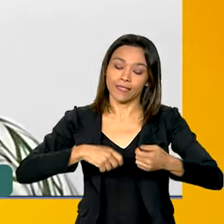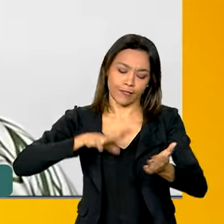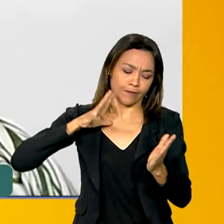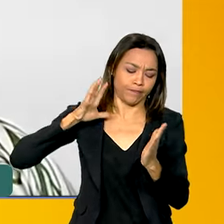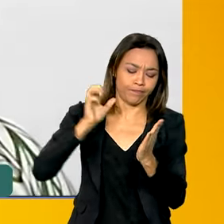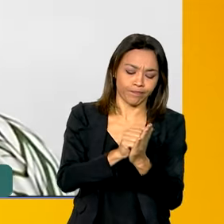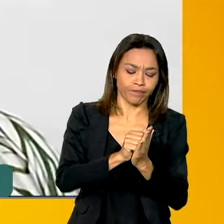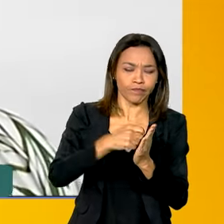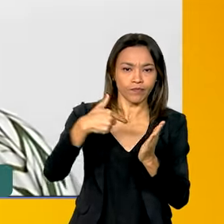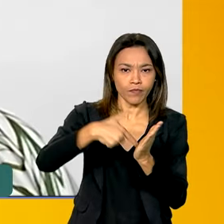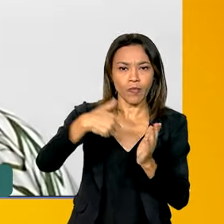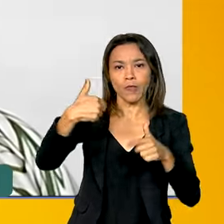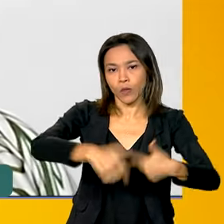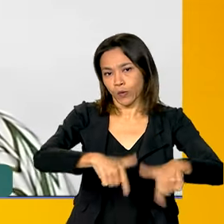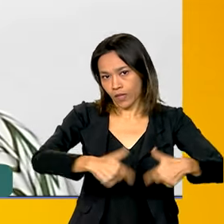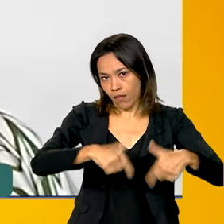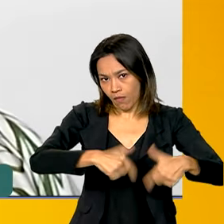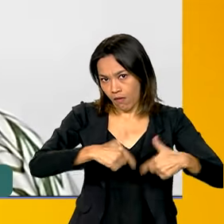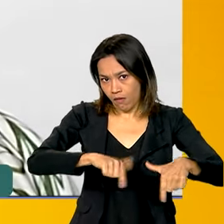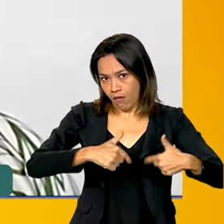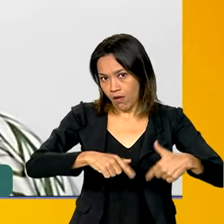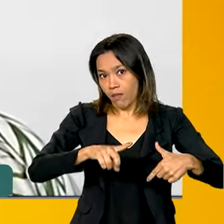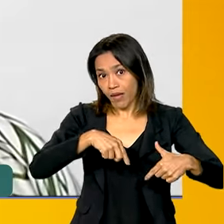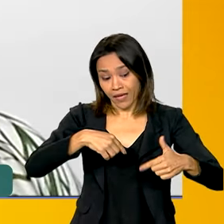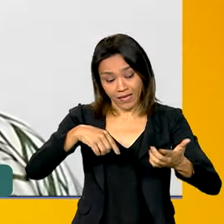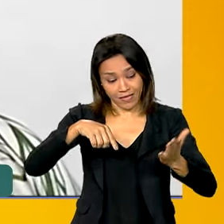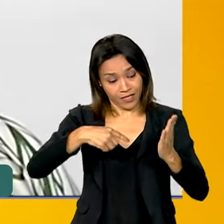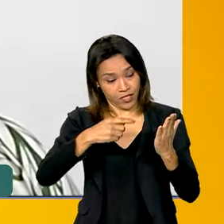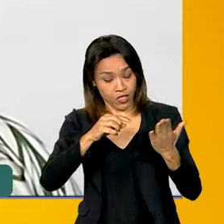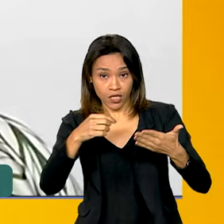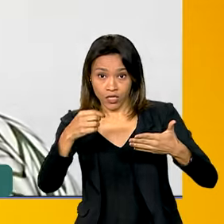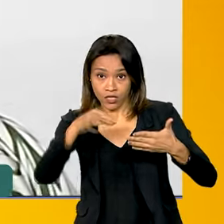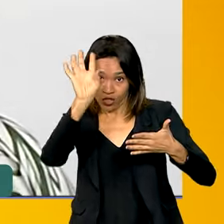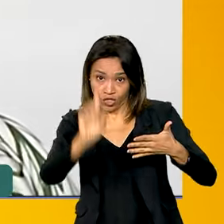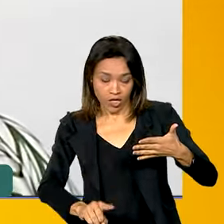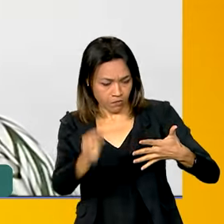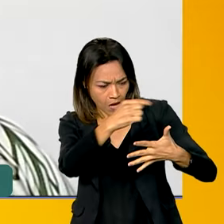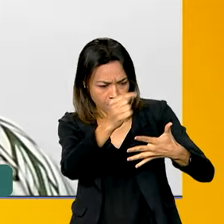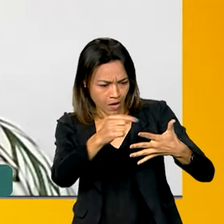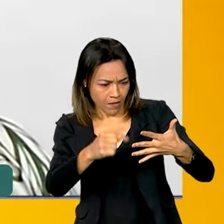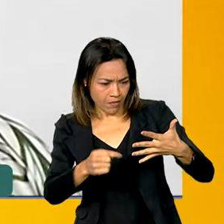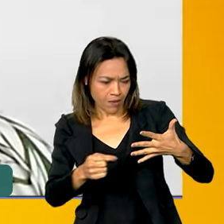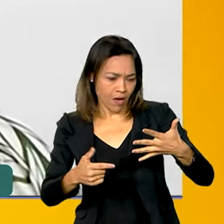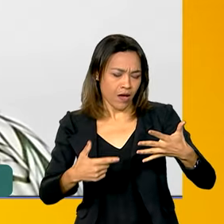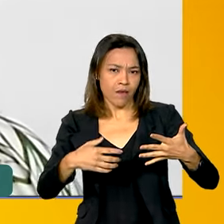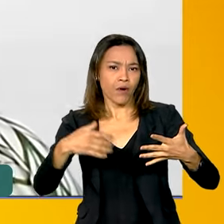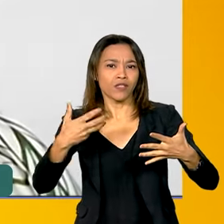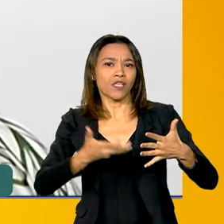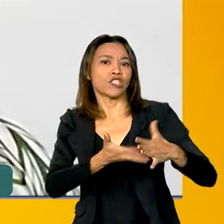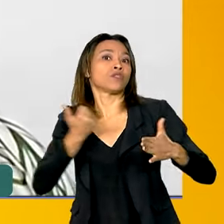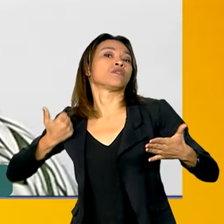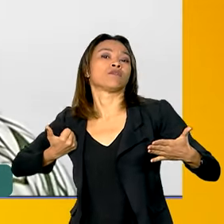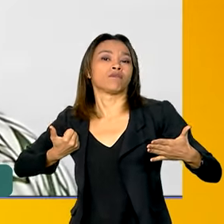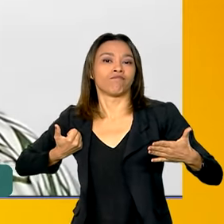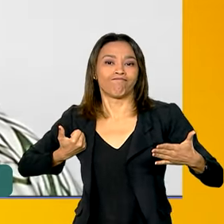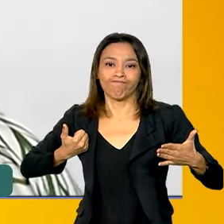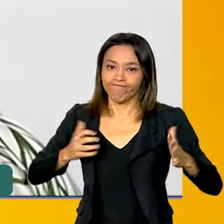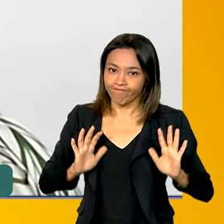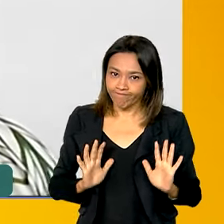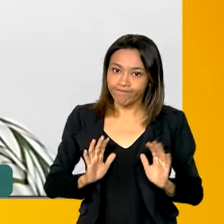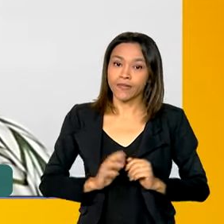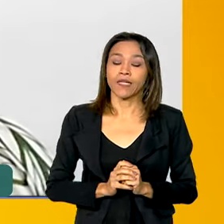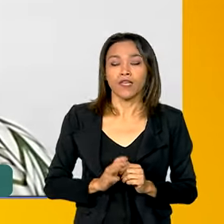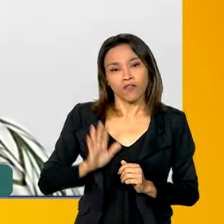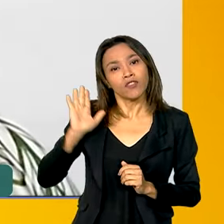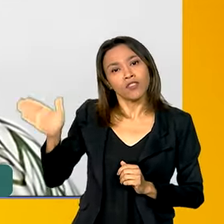do trabalho doméstico para que nenhum desses direitos sequer possam ser questionados para ela e para isso, como